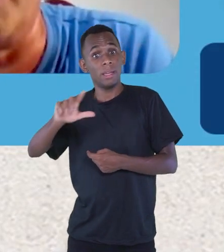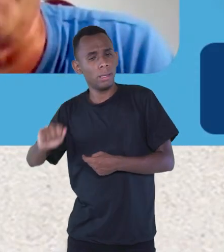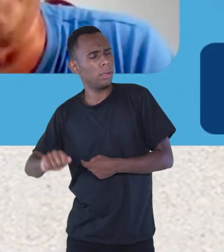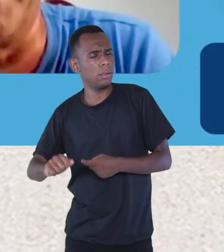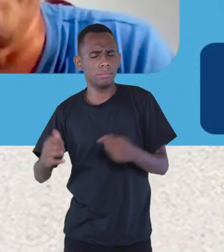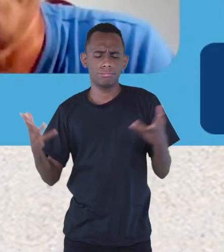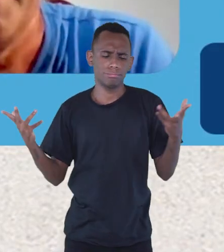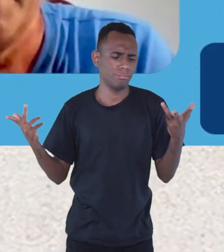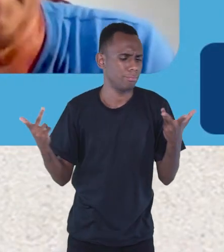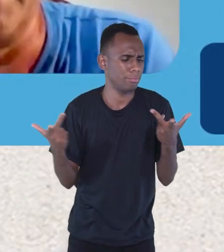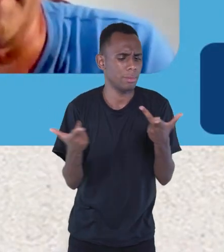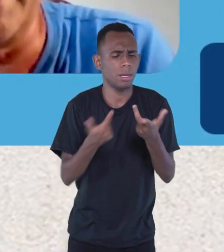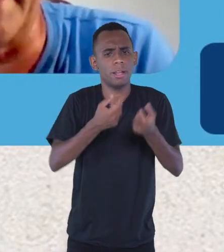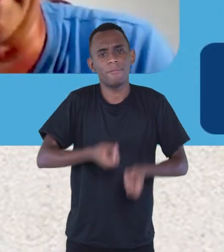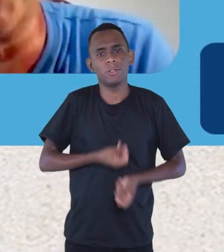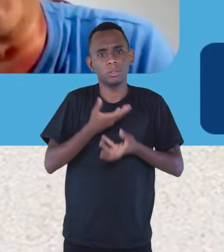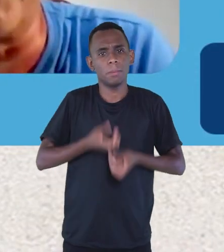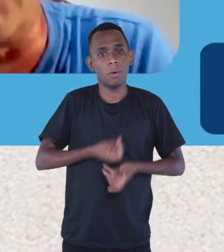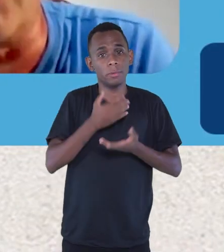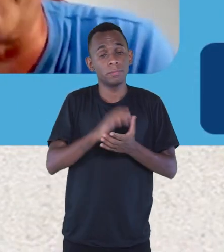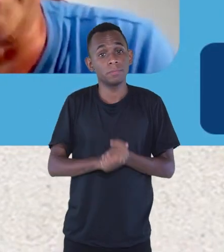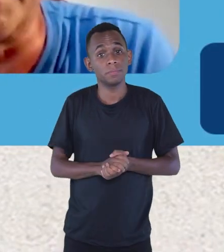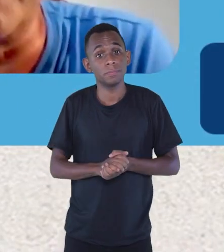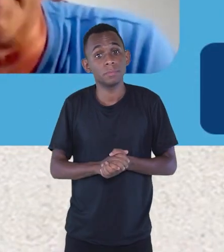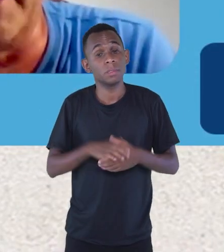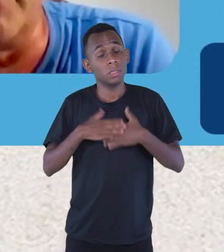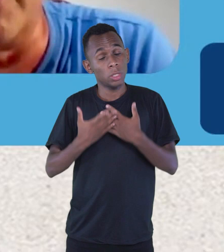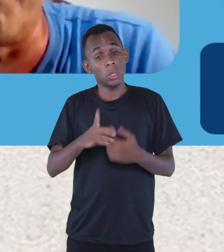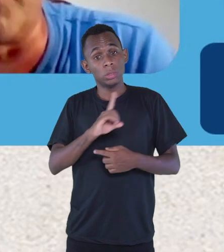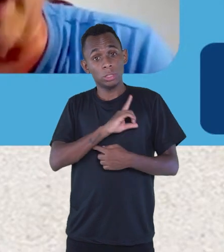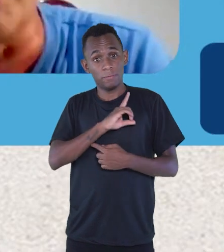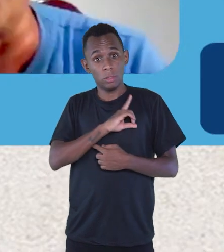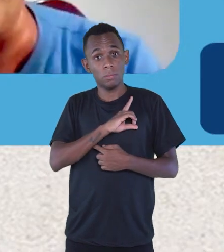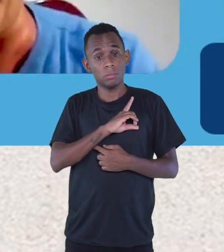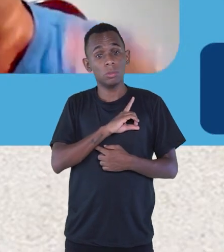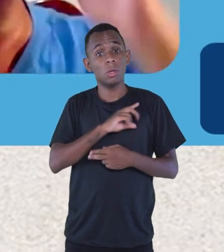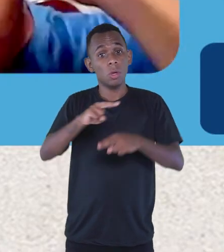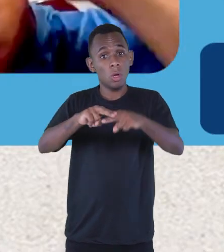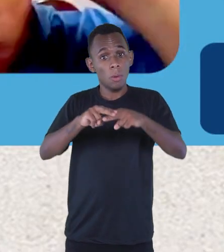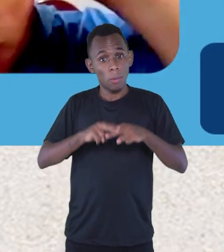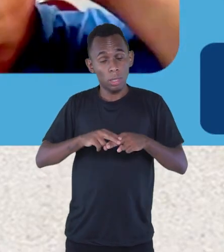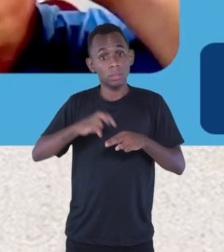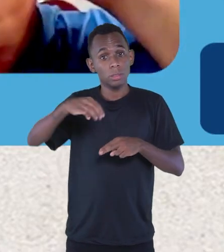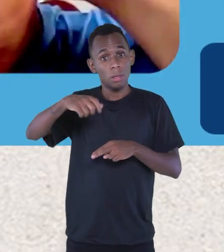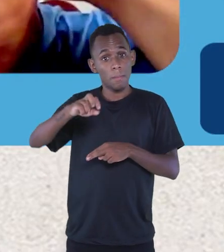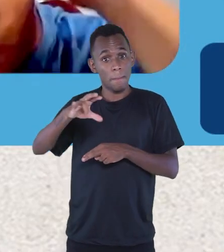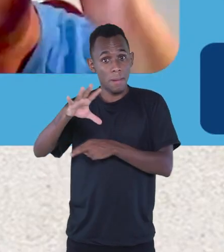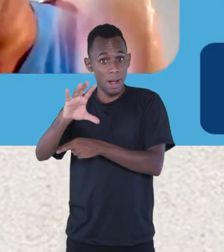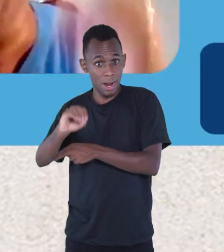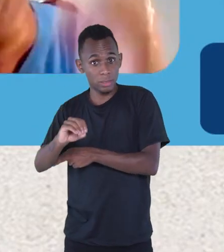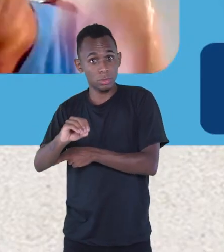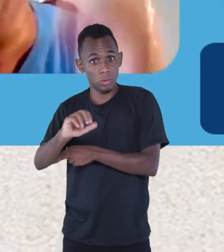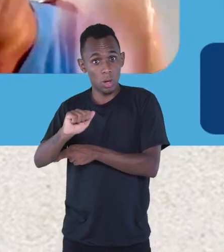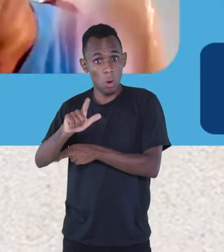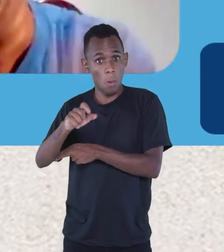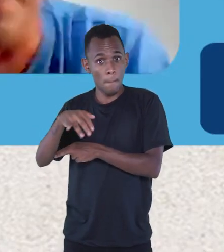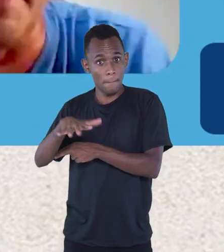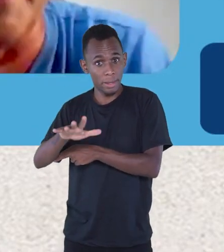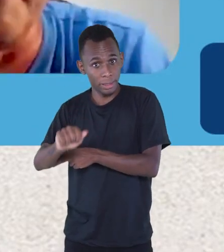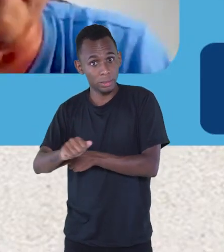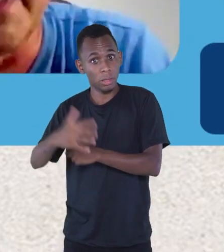é enorme, né? E aqui em Divinópolis, eu, por causa do Márcio Almeida, inclusive, dessa influência